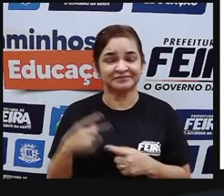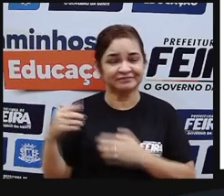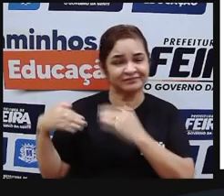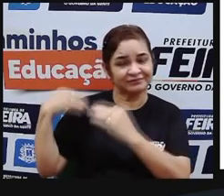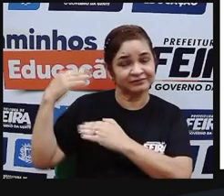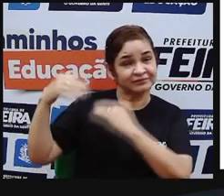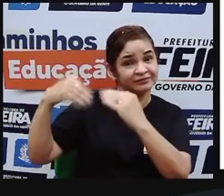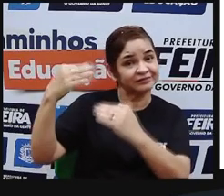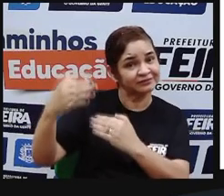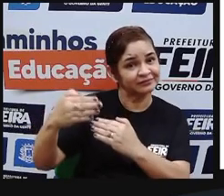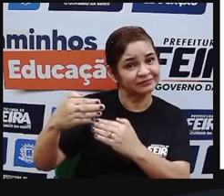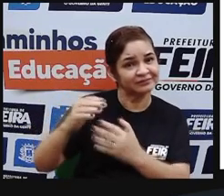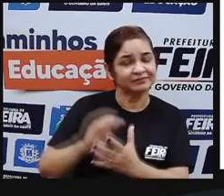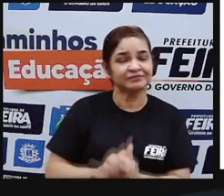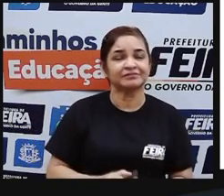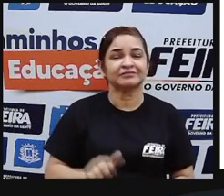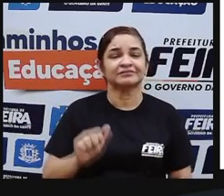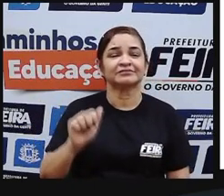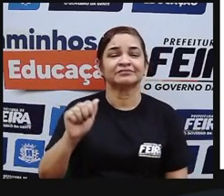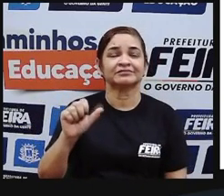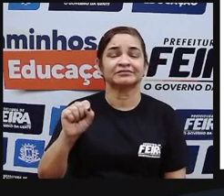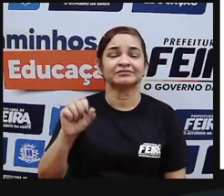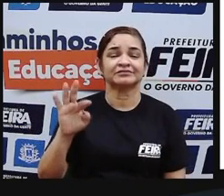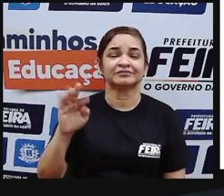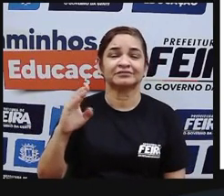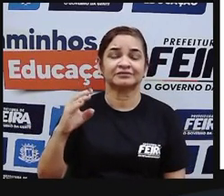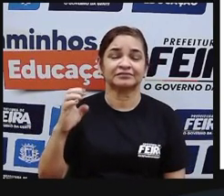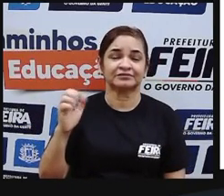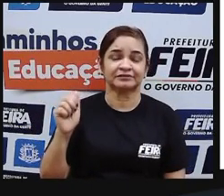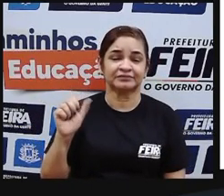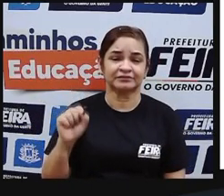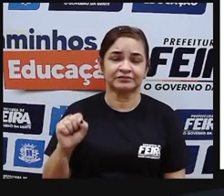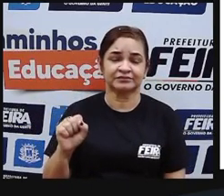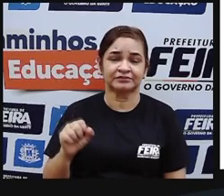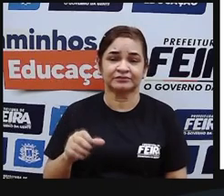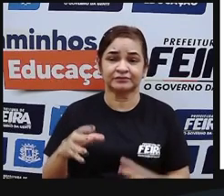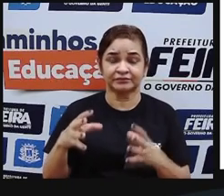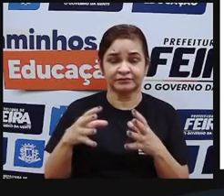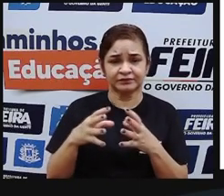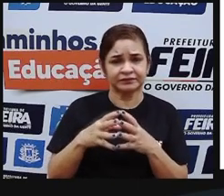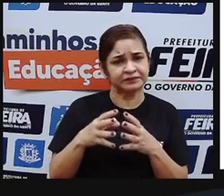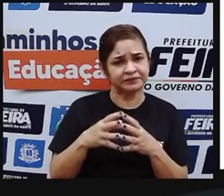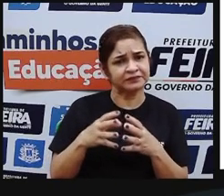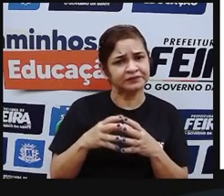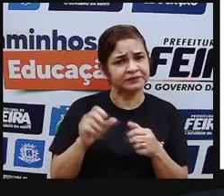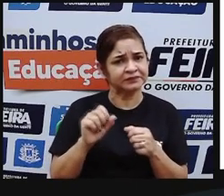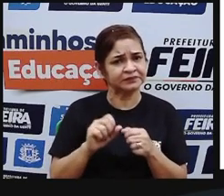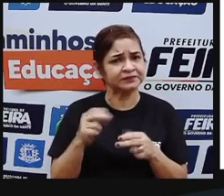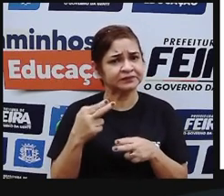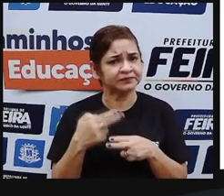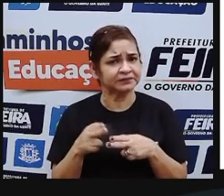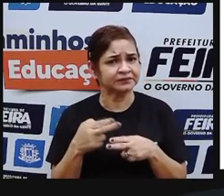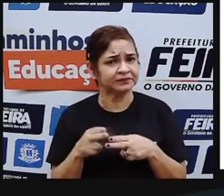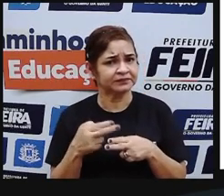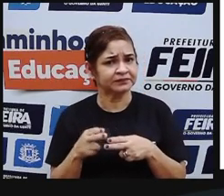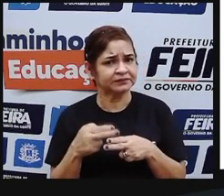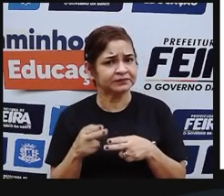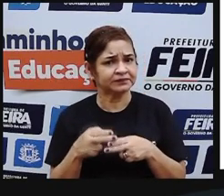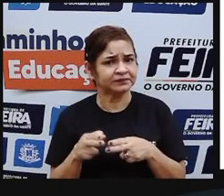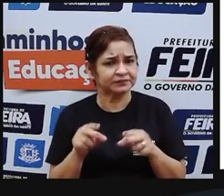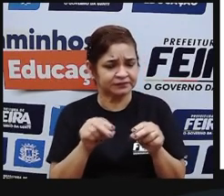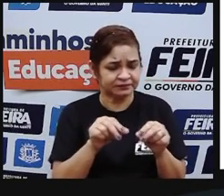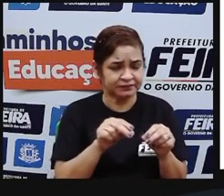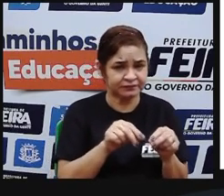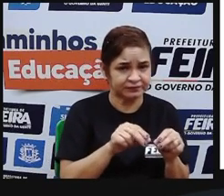tradição dos povos aztecas o cacau o fruto na verdade o chocolate é produzido da semente do